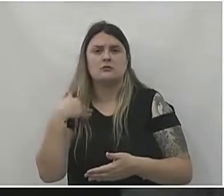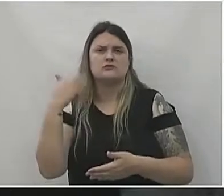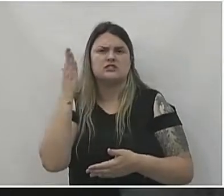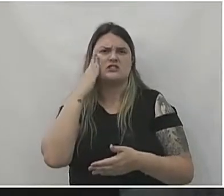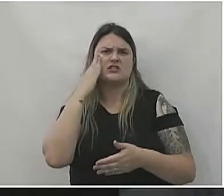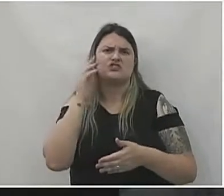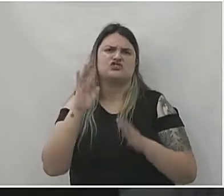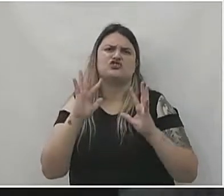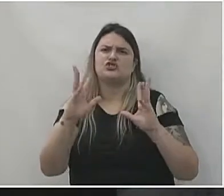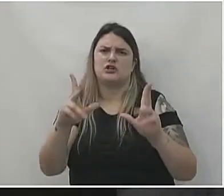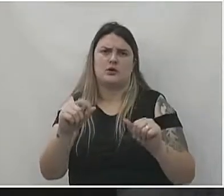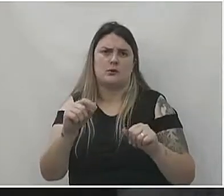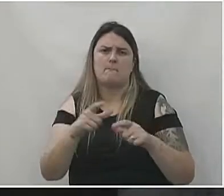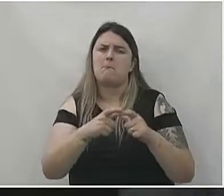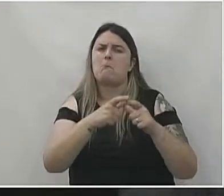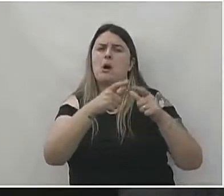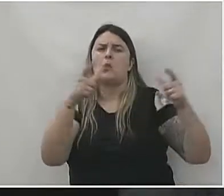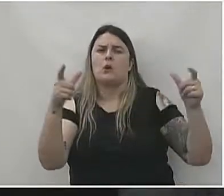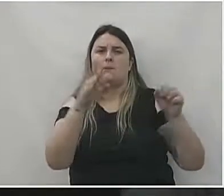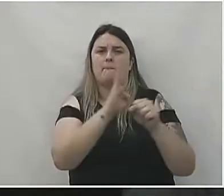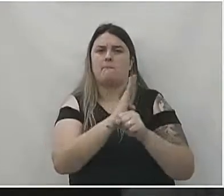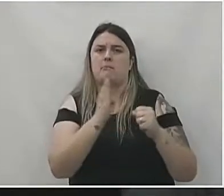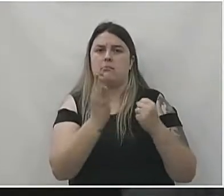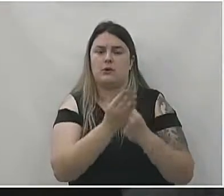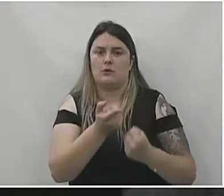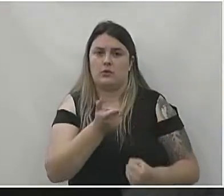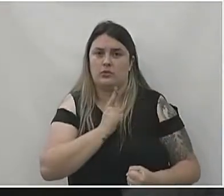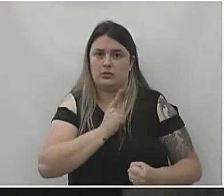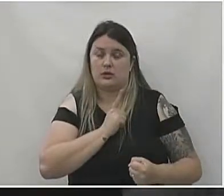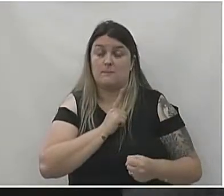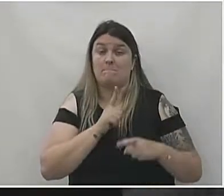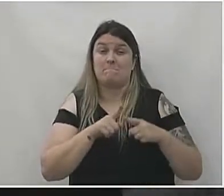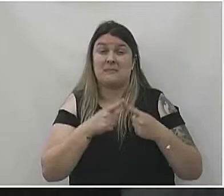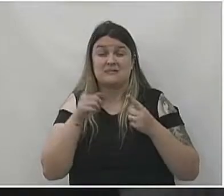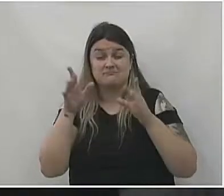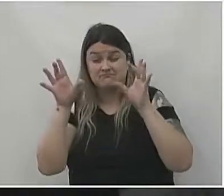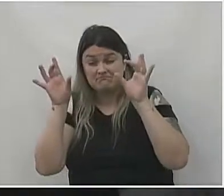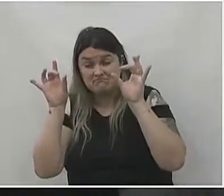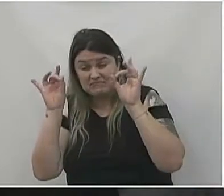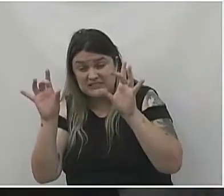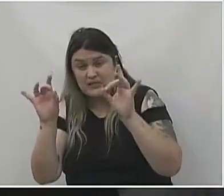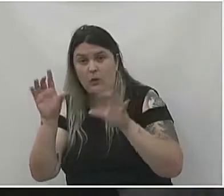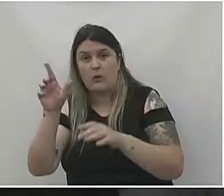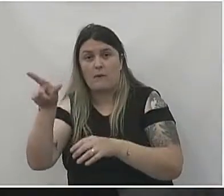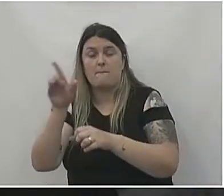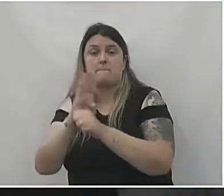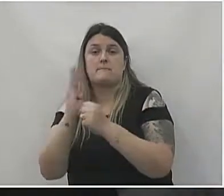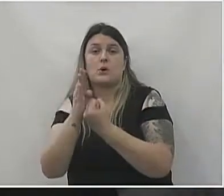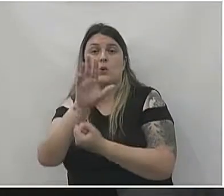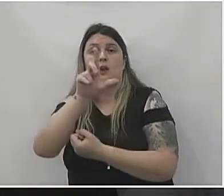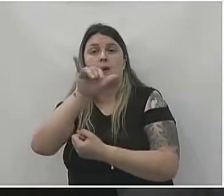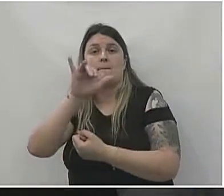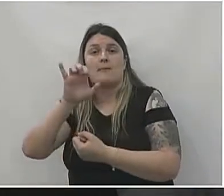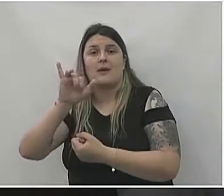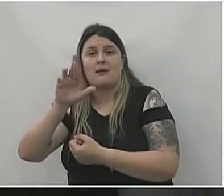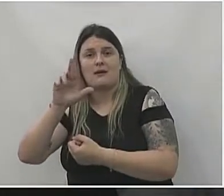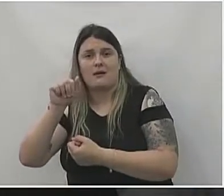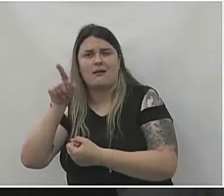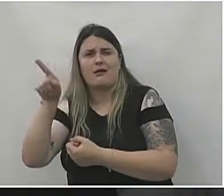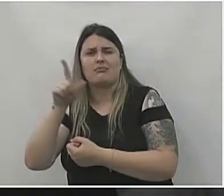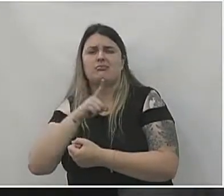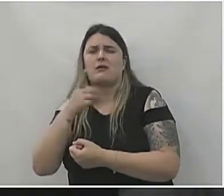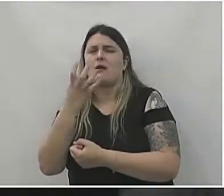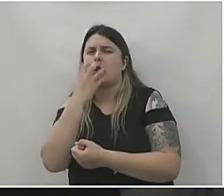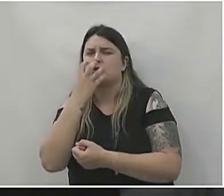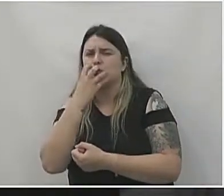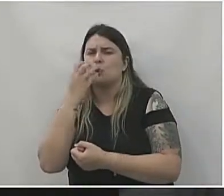que isso é geral em maioria dos bairros aí da cidade, mas em especial o bairro Limeira, onde o número de animais aí